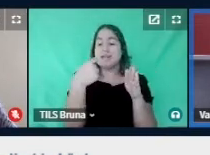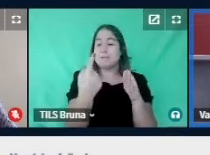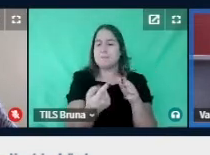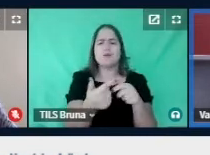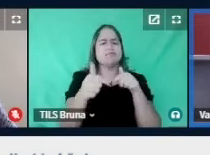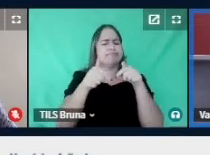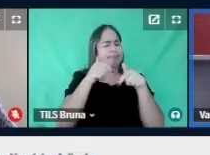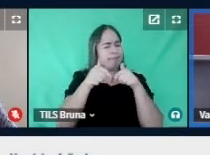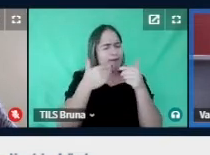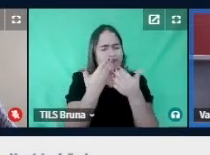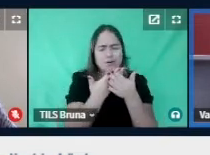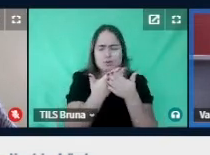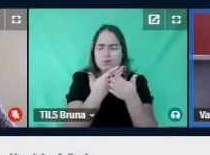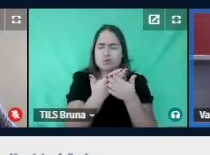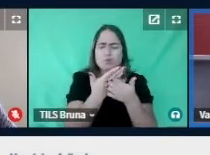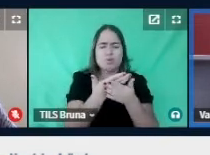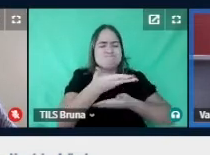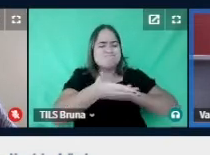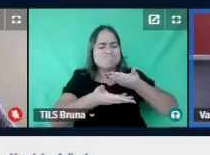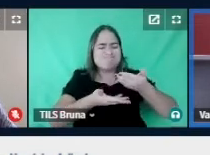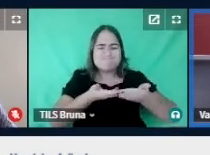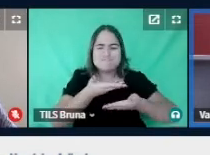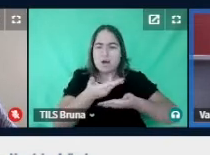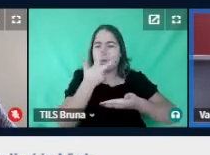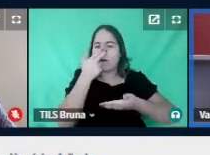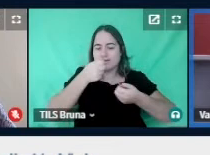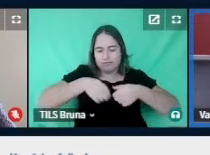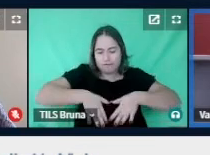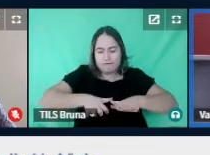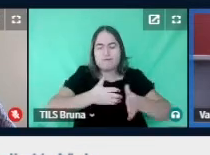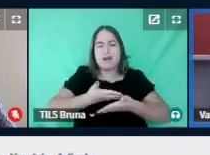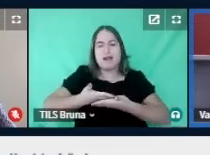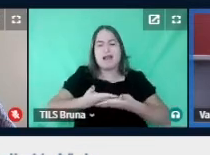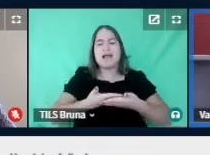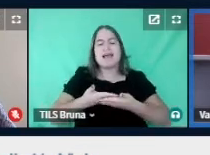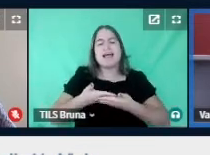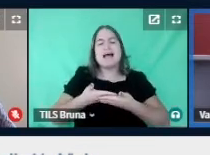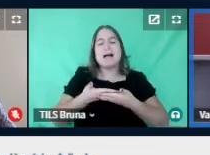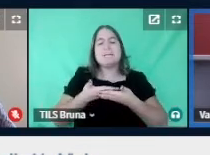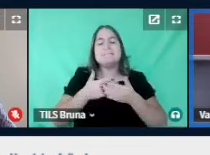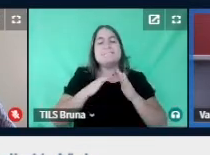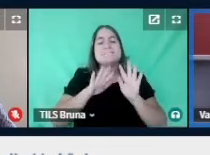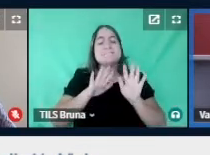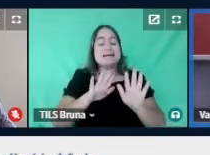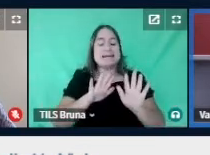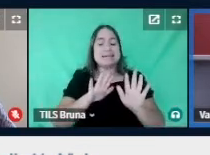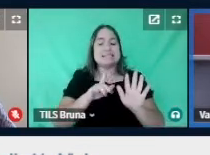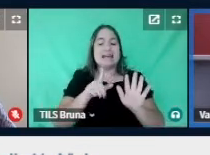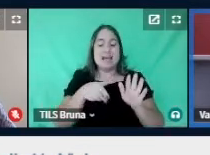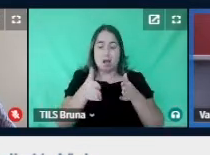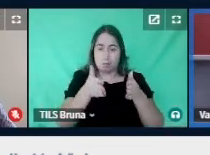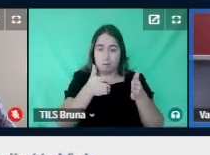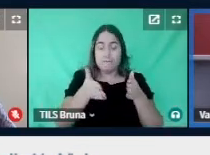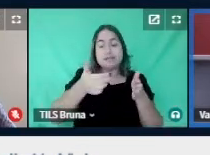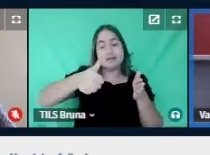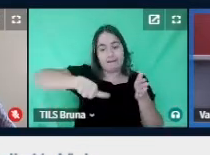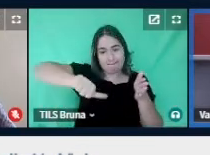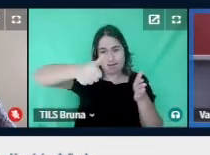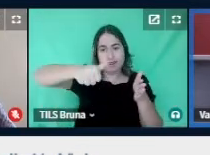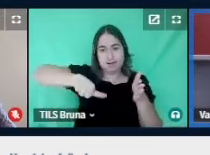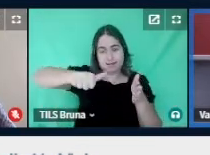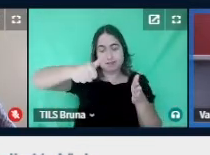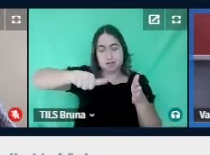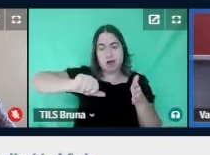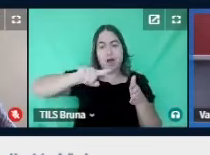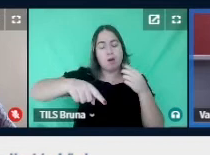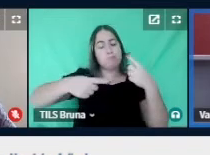trabalho, muito envolvimento, ao nascimento de um filho, mas é um momento de avaliação, né, é um momento